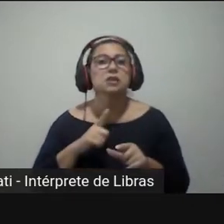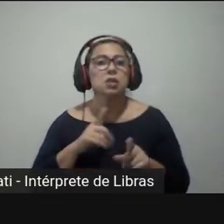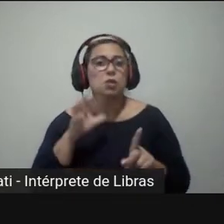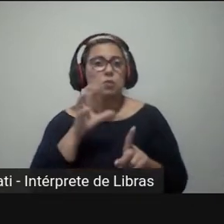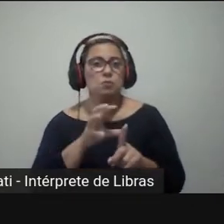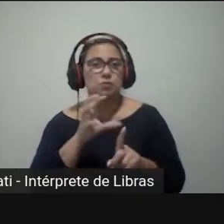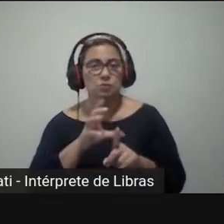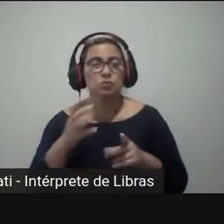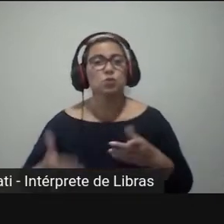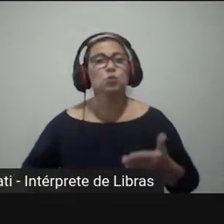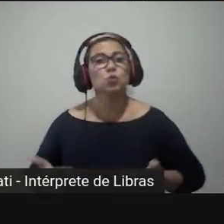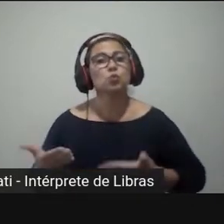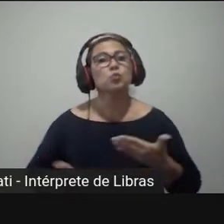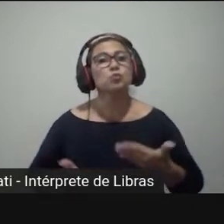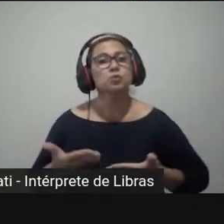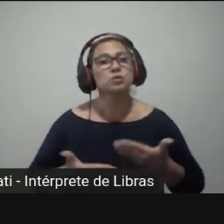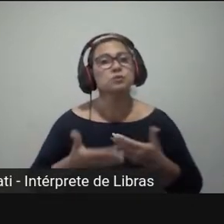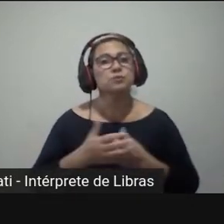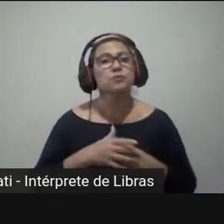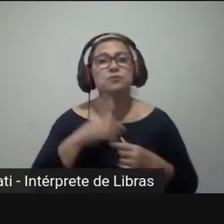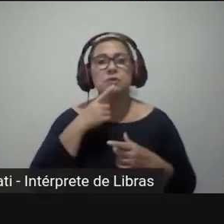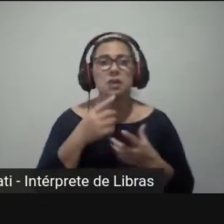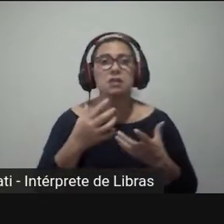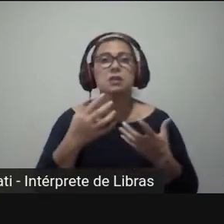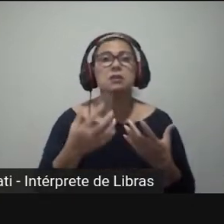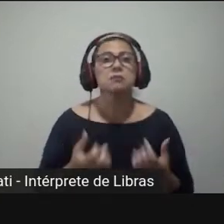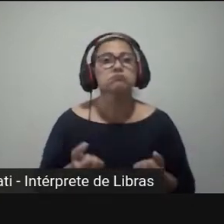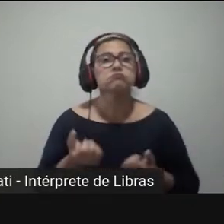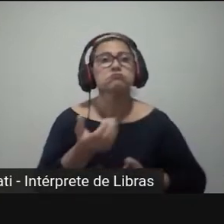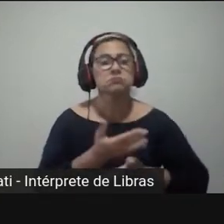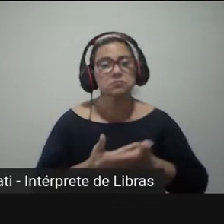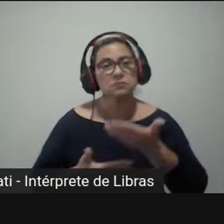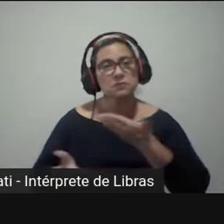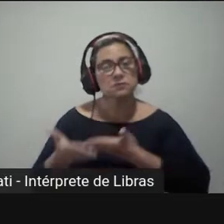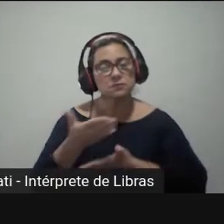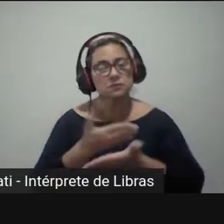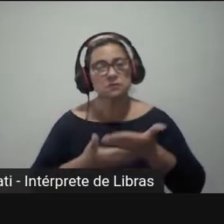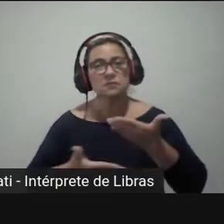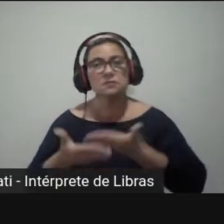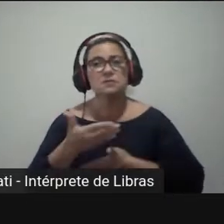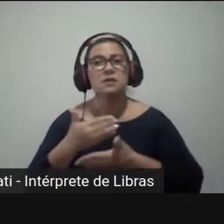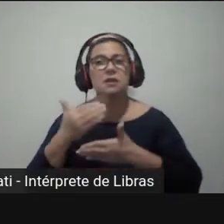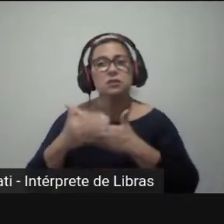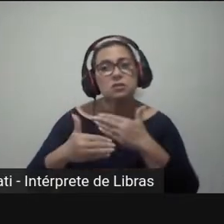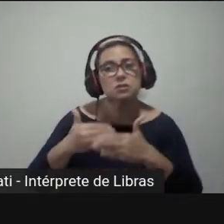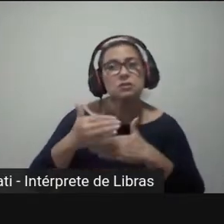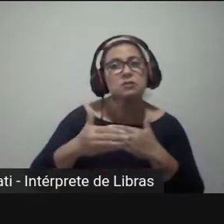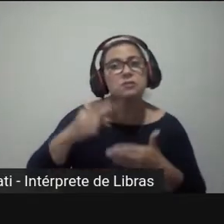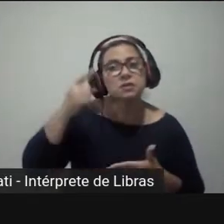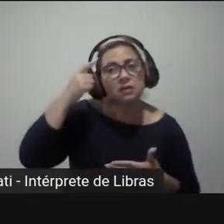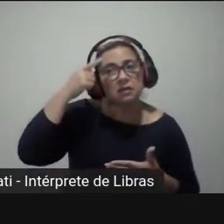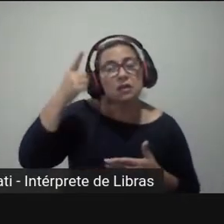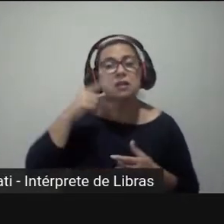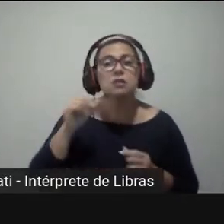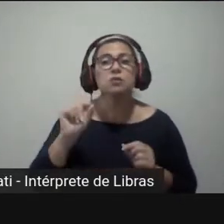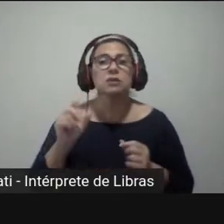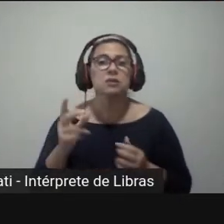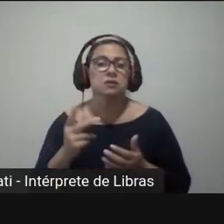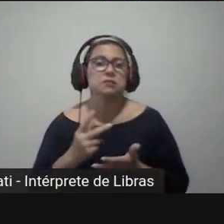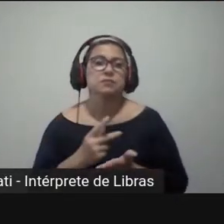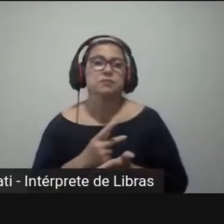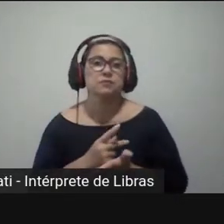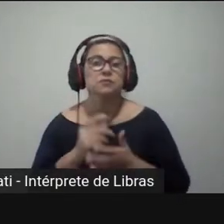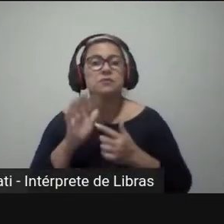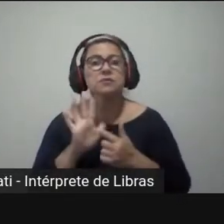parlamentar. Então, isso também permitiria ao cidadão acompanhar os desdobramentos da sua própria ideia, o que não ocorre. Na verdade, ele